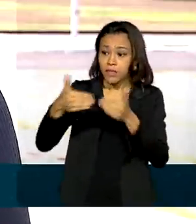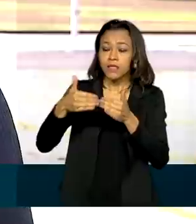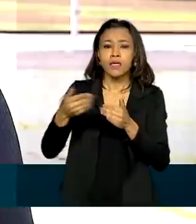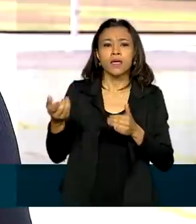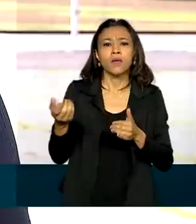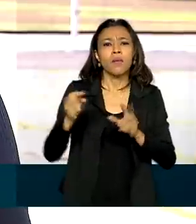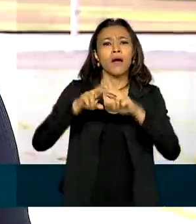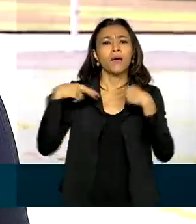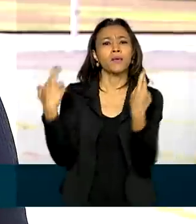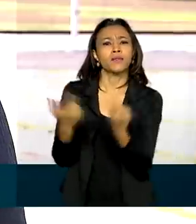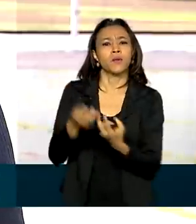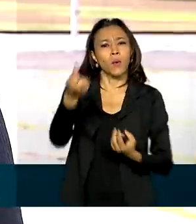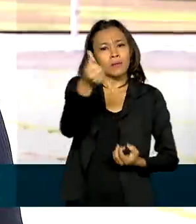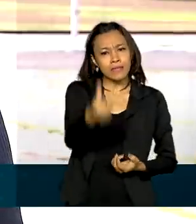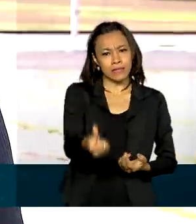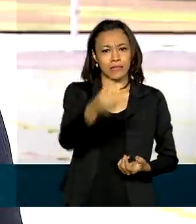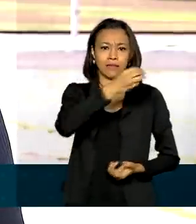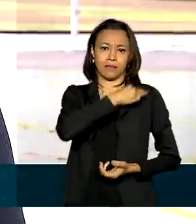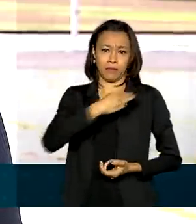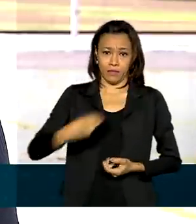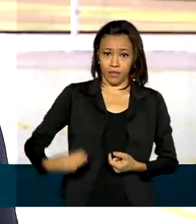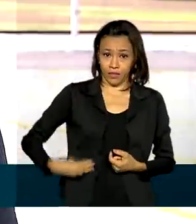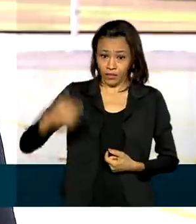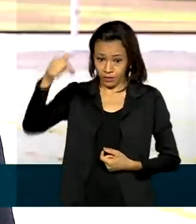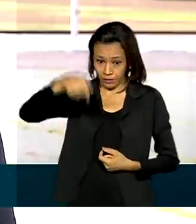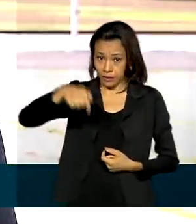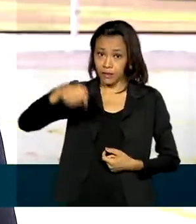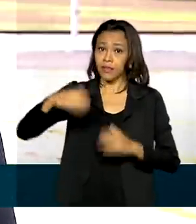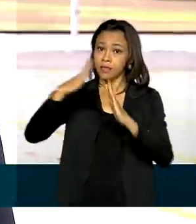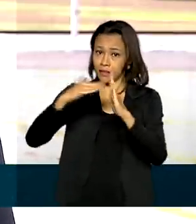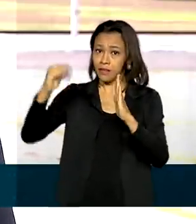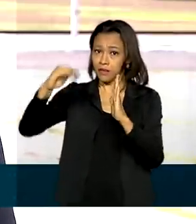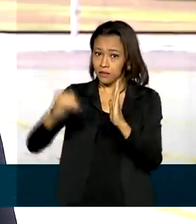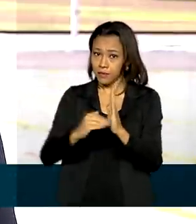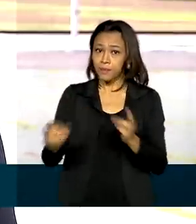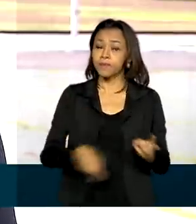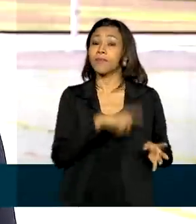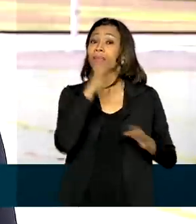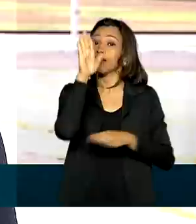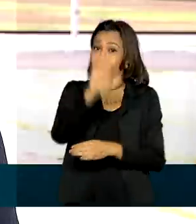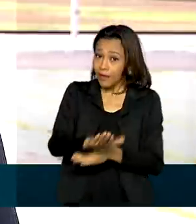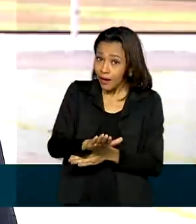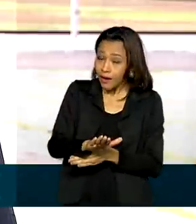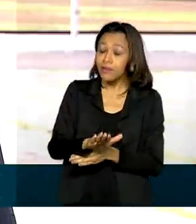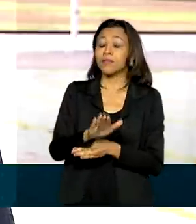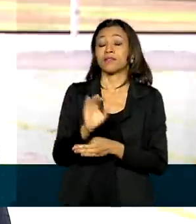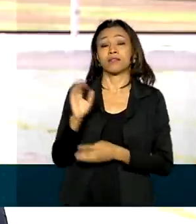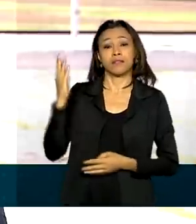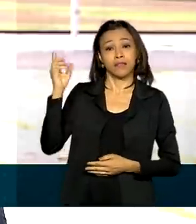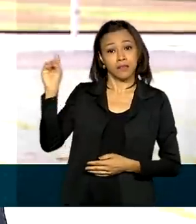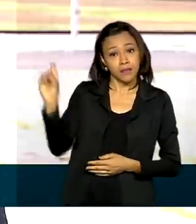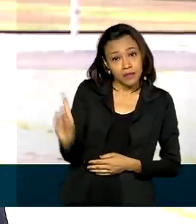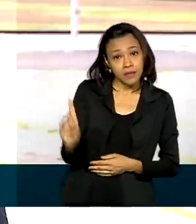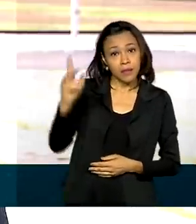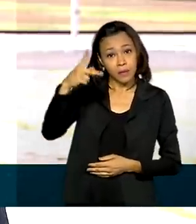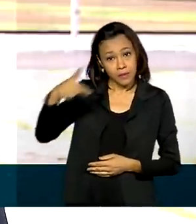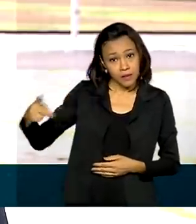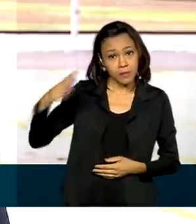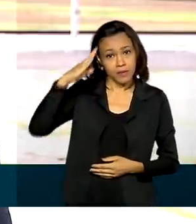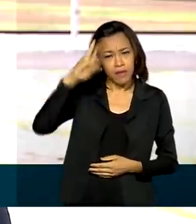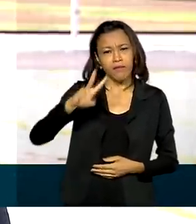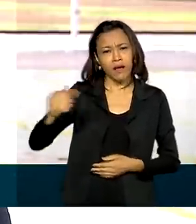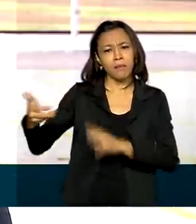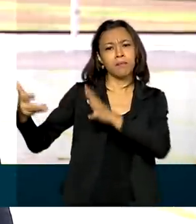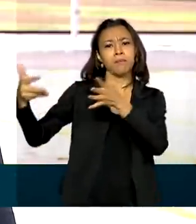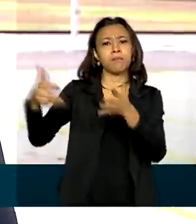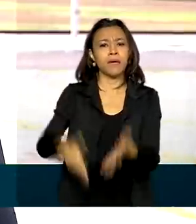também aqui no Palácio da Alvorada, residência oficial. E à tarde, o presidente deve participar, vai participar aí do lançamento